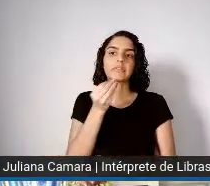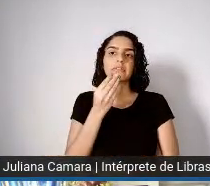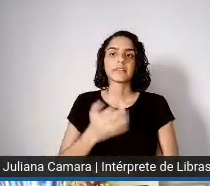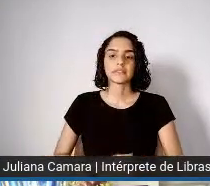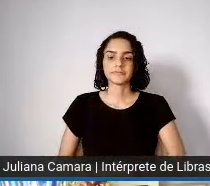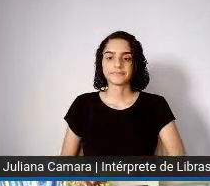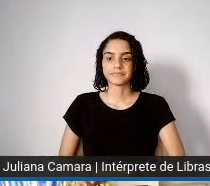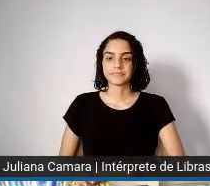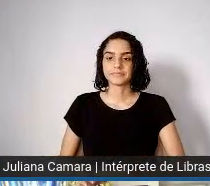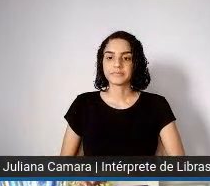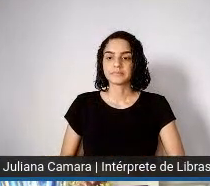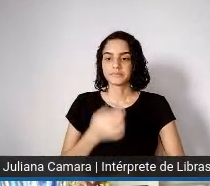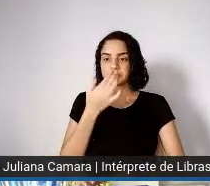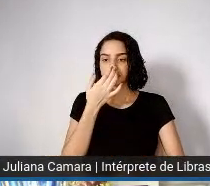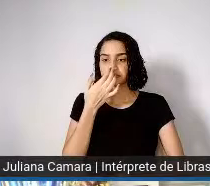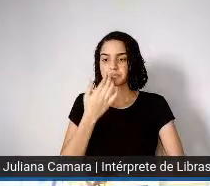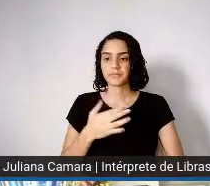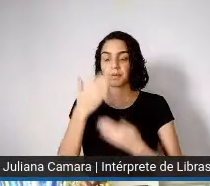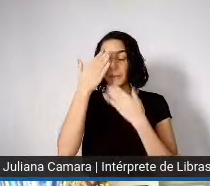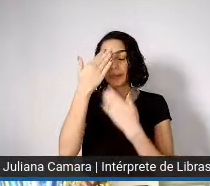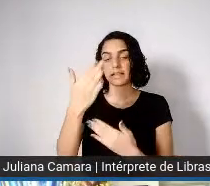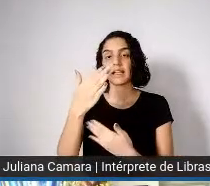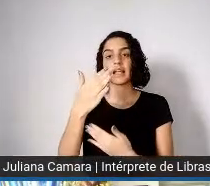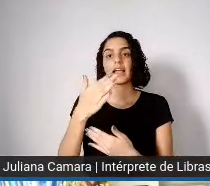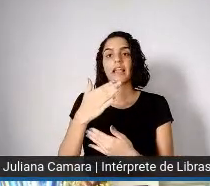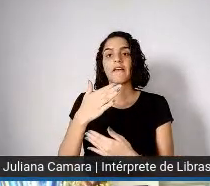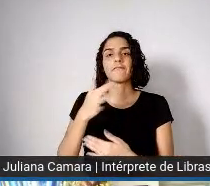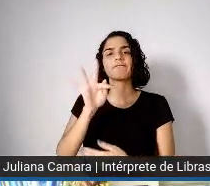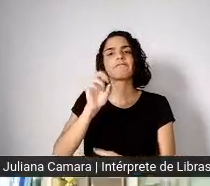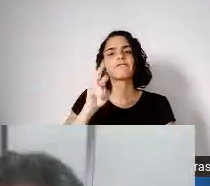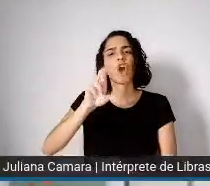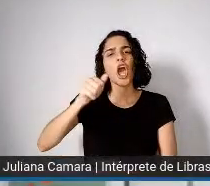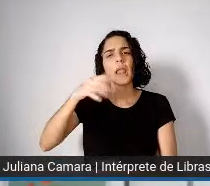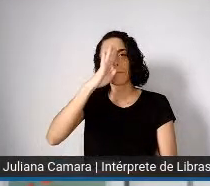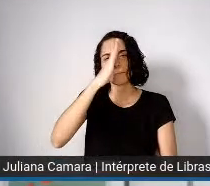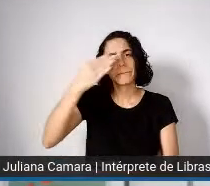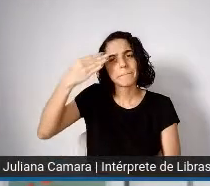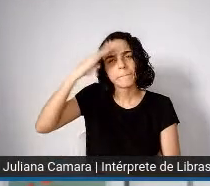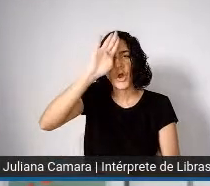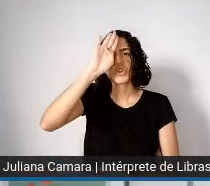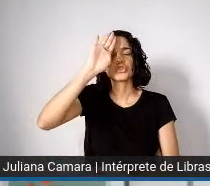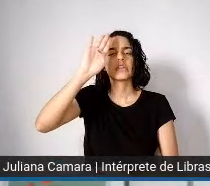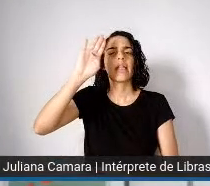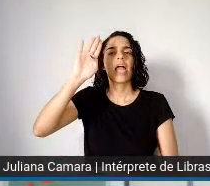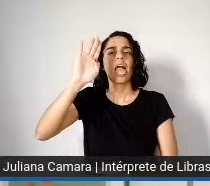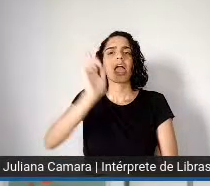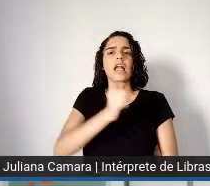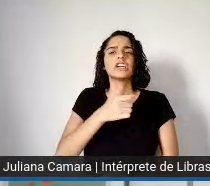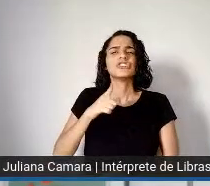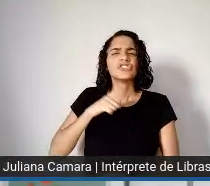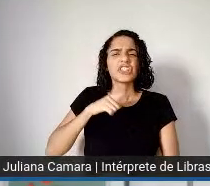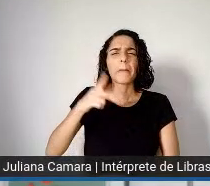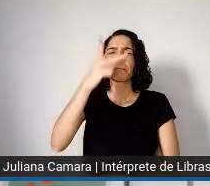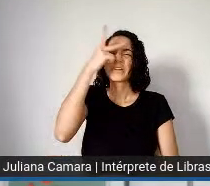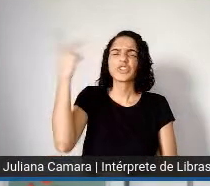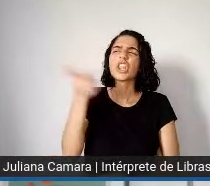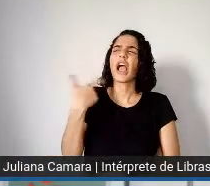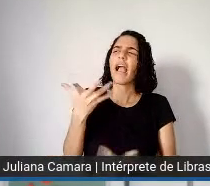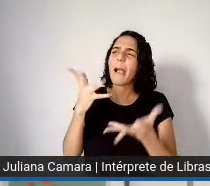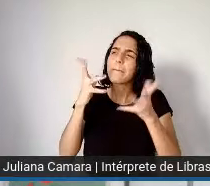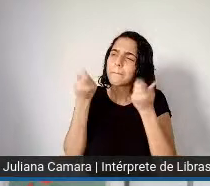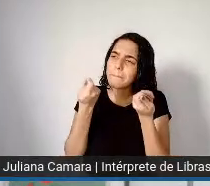Muito obrigado, Temporão. Fora Bolsonaro, mortes evitáveis têm responsabilidades